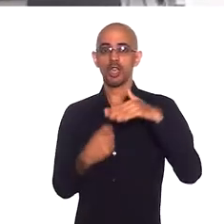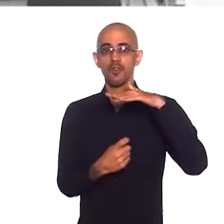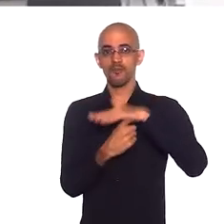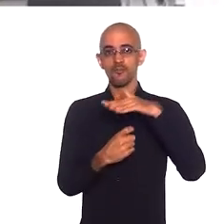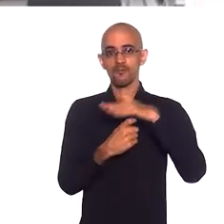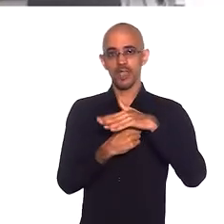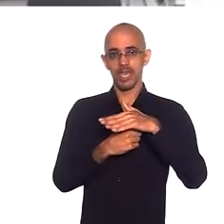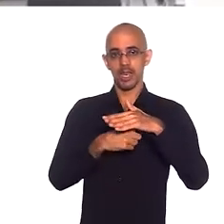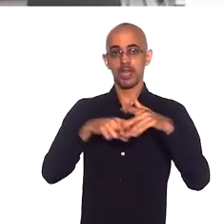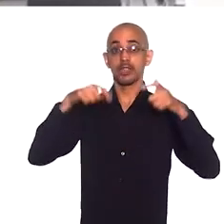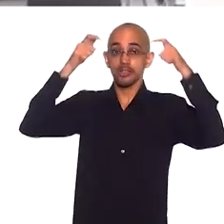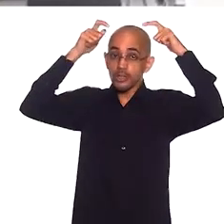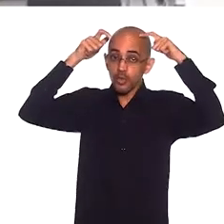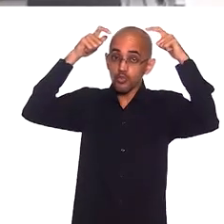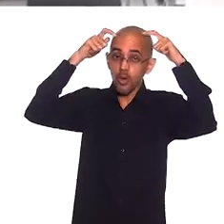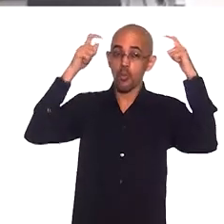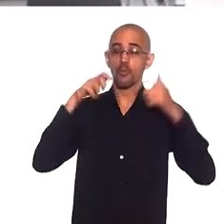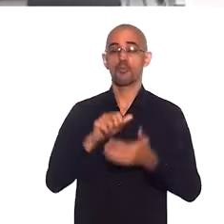São João del Rey.